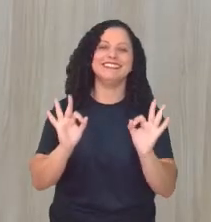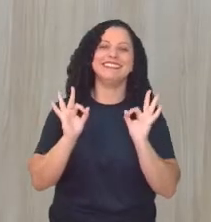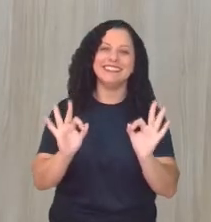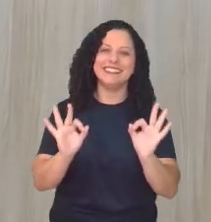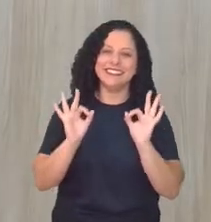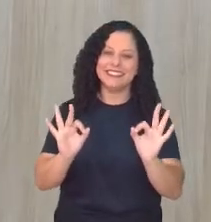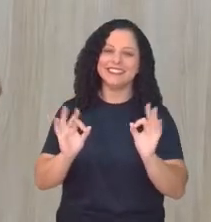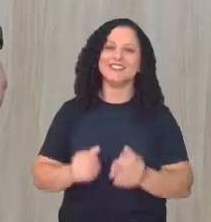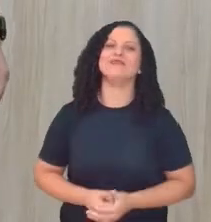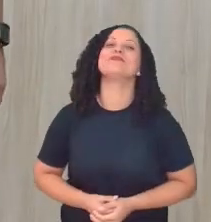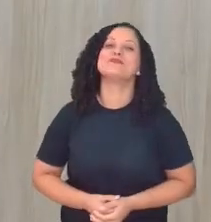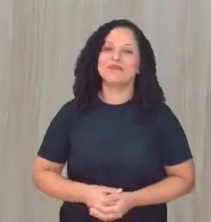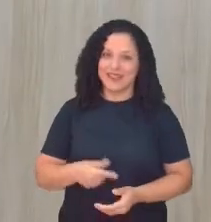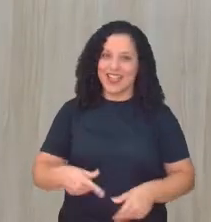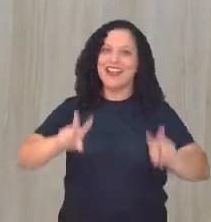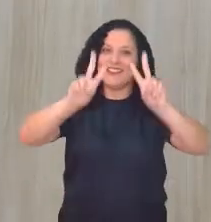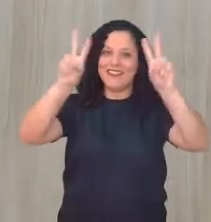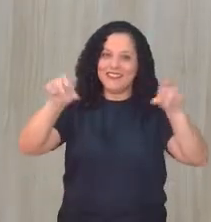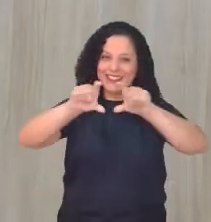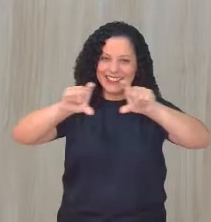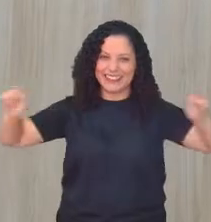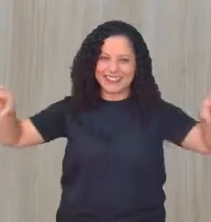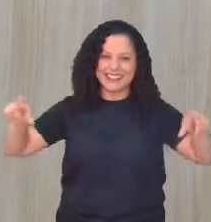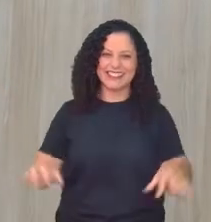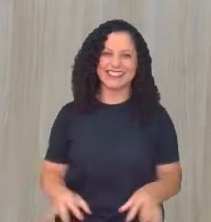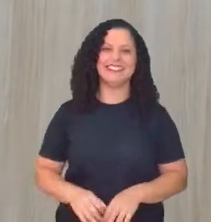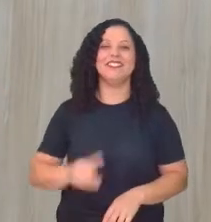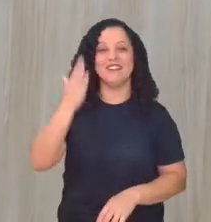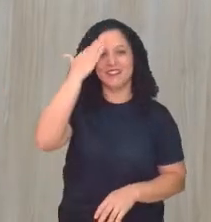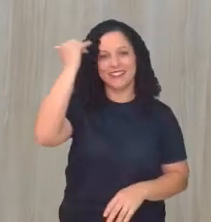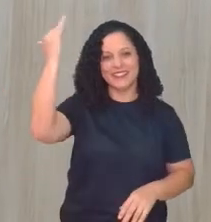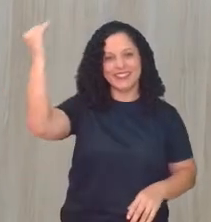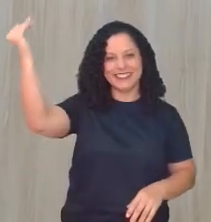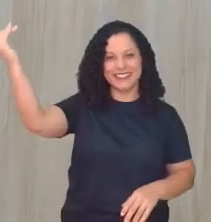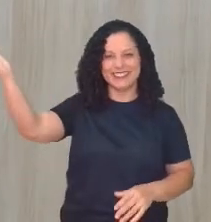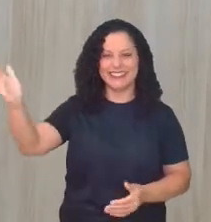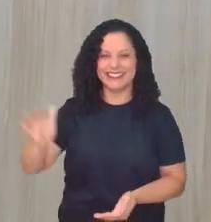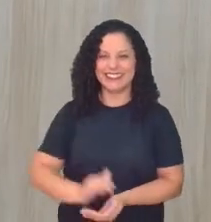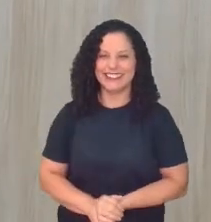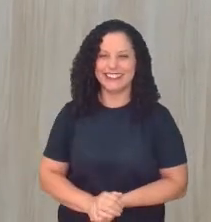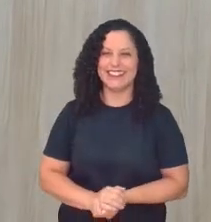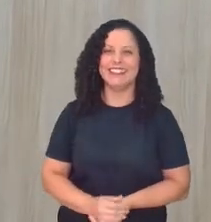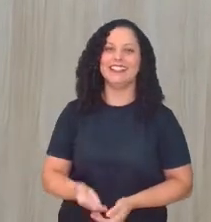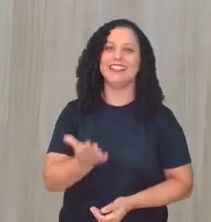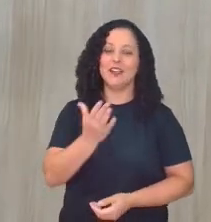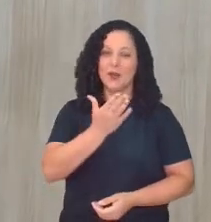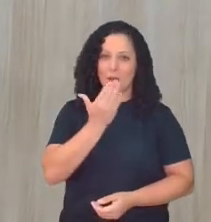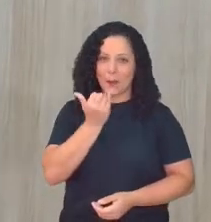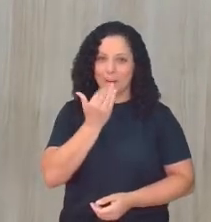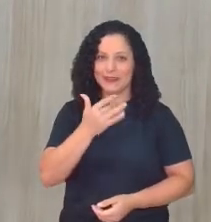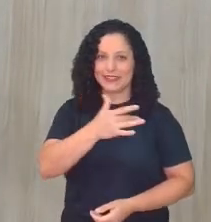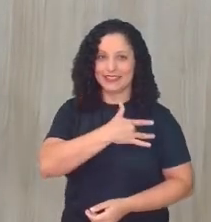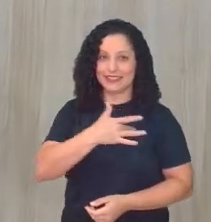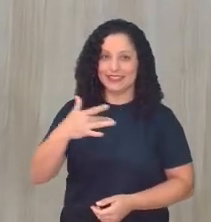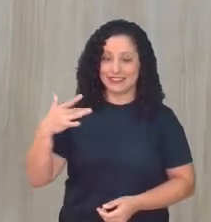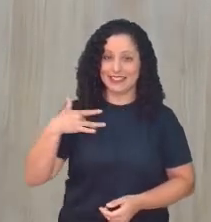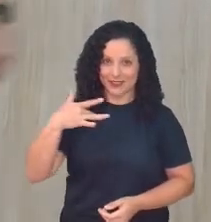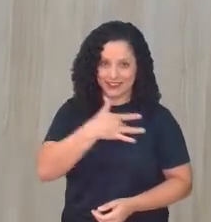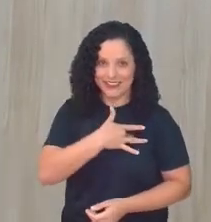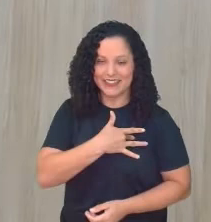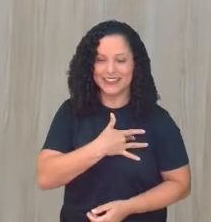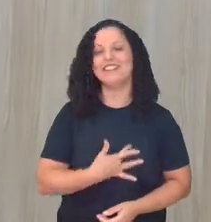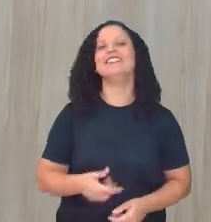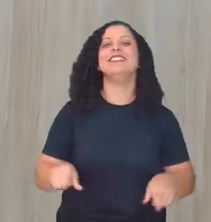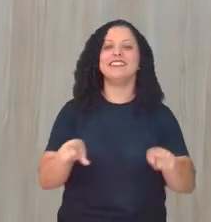bordão isso aí, hein? Vai virar bordão. Tem uma alimentação saudável também é sustentável, né, professor?